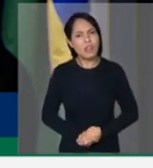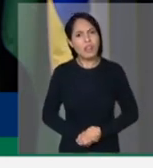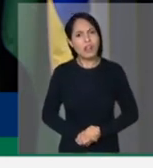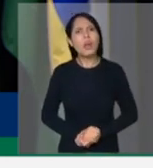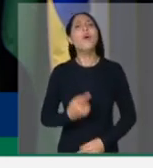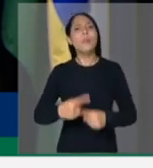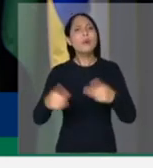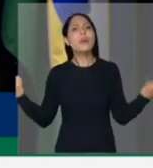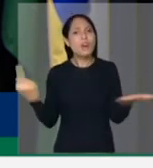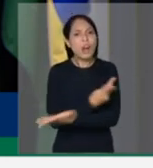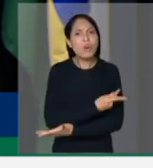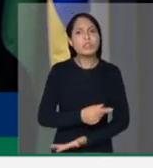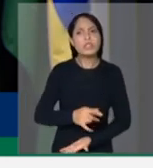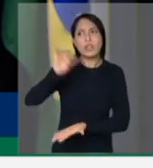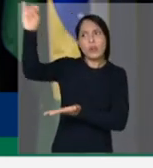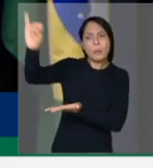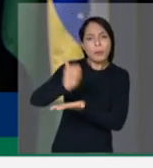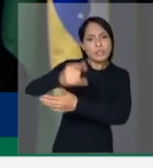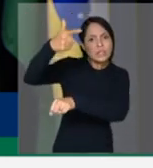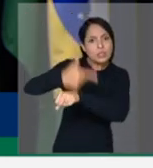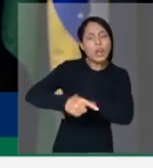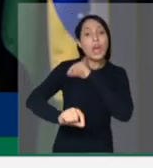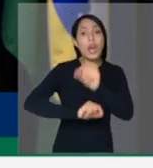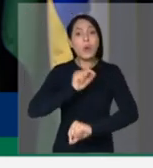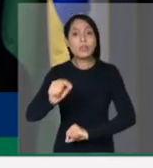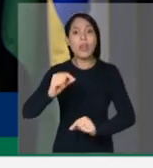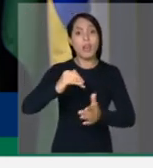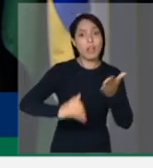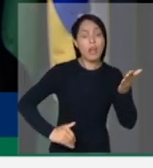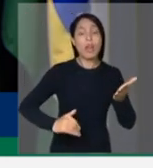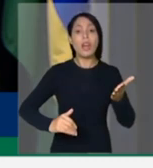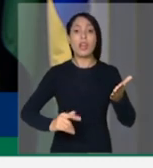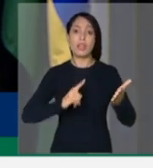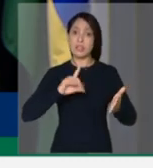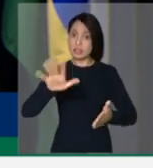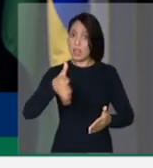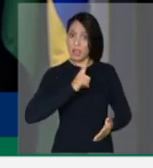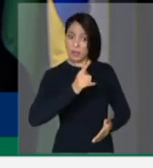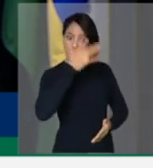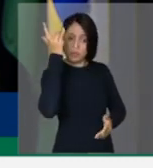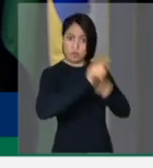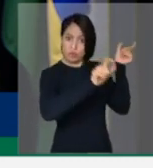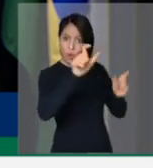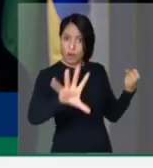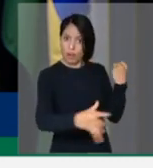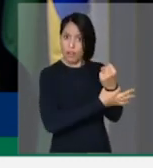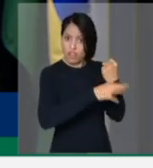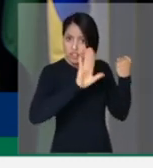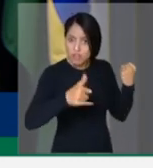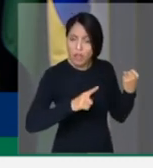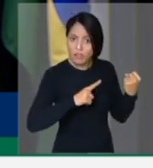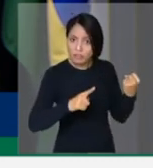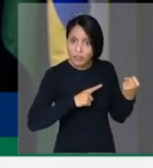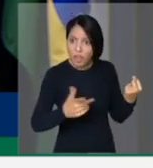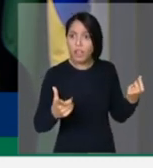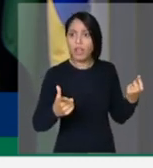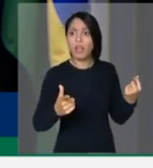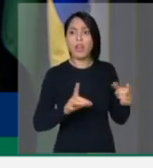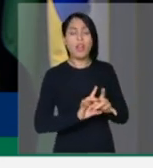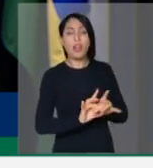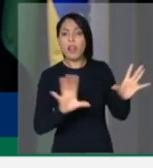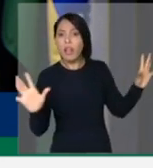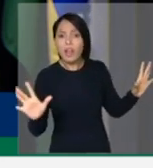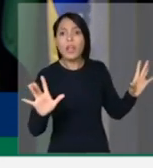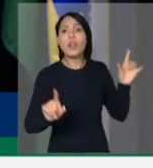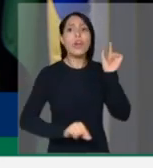o que se está fazendo é fazer com que o cidadão brasileiro, que já tem garantia do porte, da posse ou os CAAT,